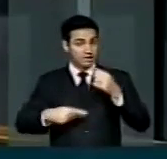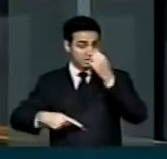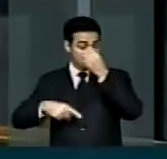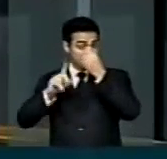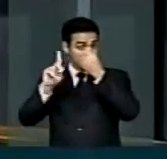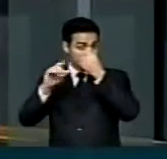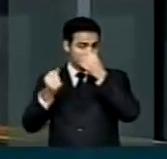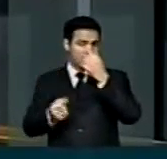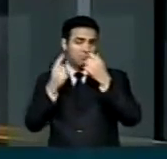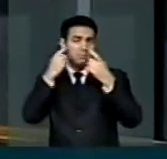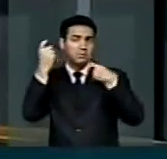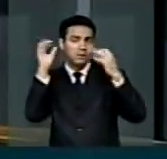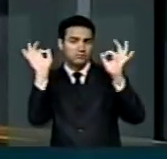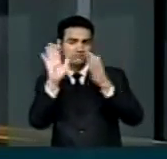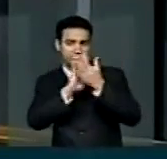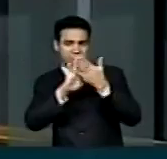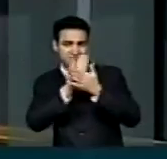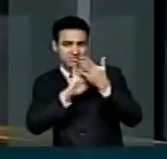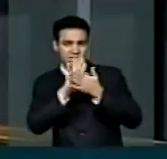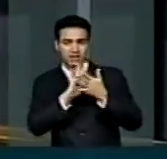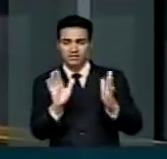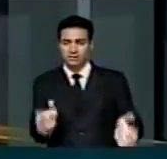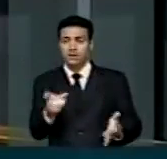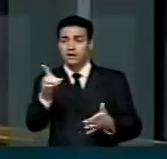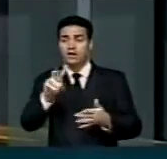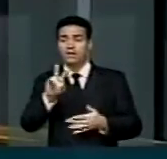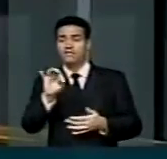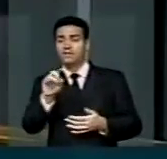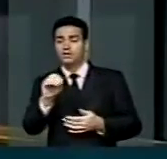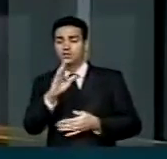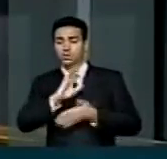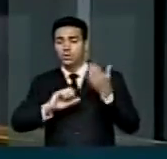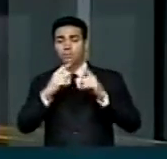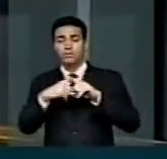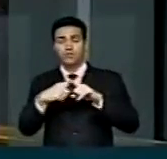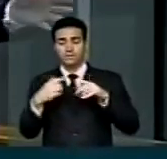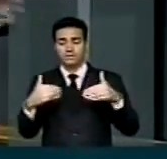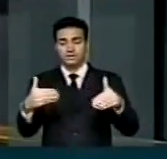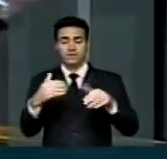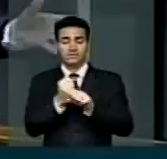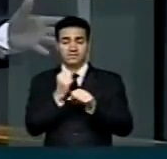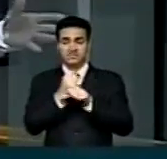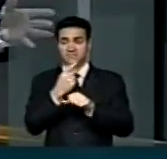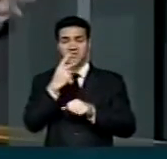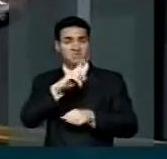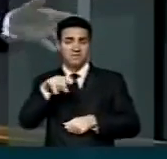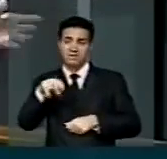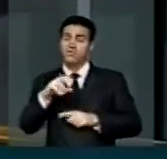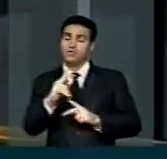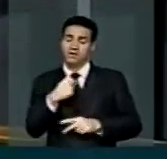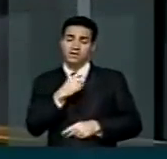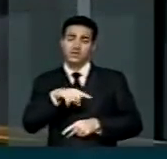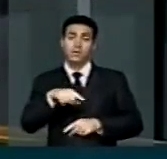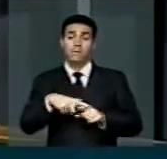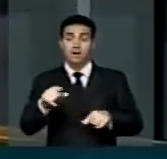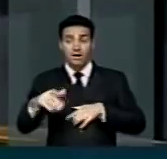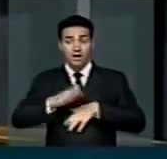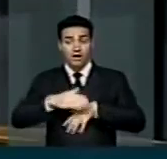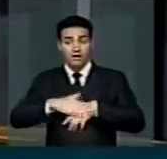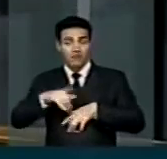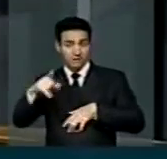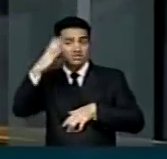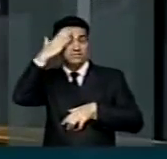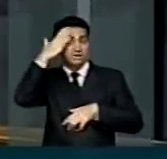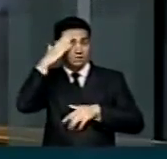República não está muito preocupada com isso, não. Ela vetou porque o Ministério da Fazenda disse que vete e ela vetou. Mas ela própria sabe,